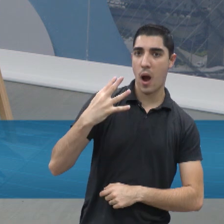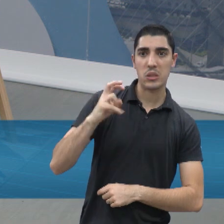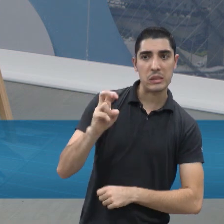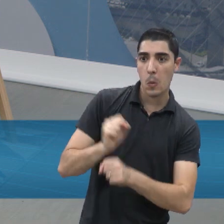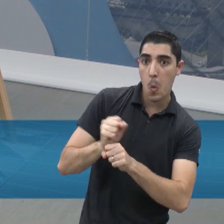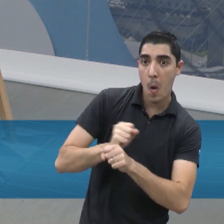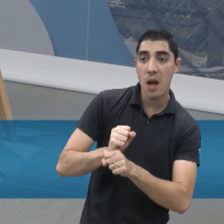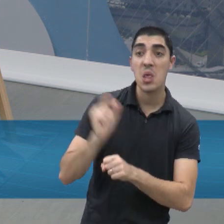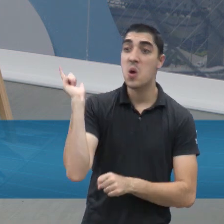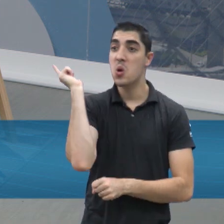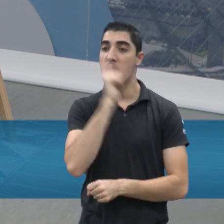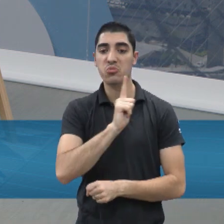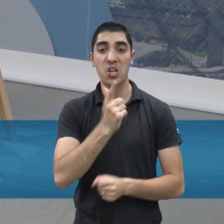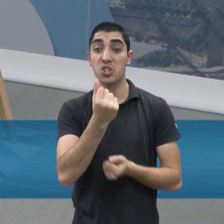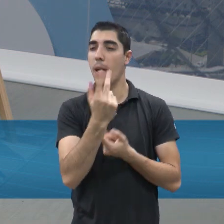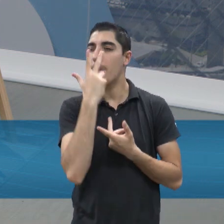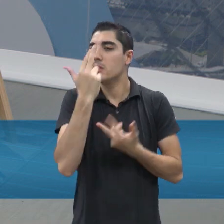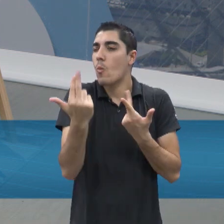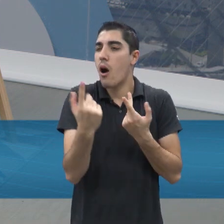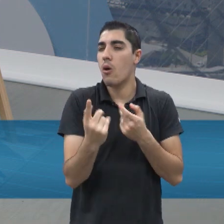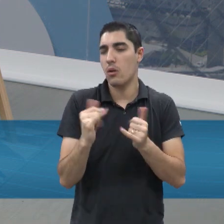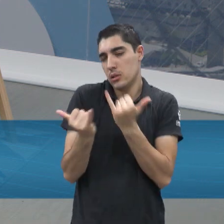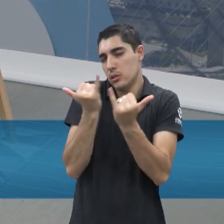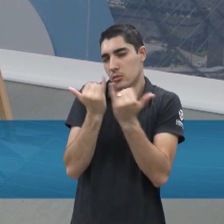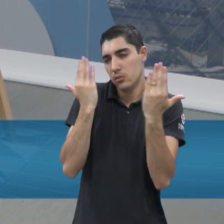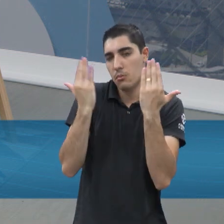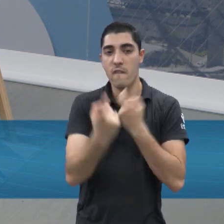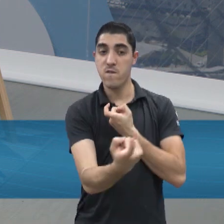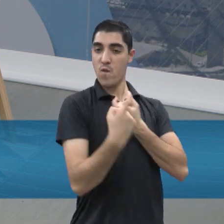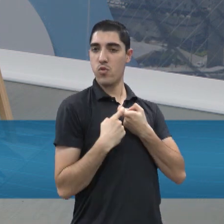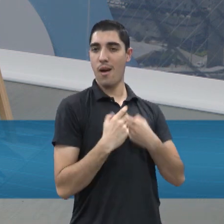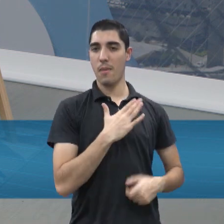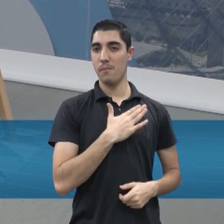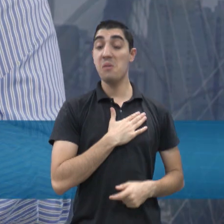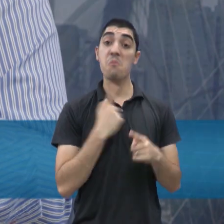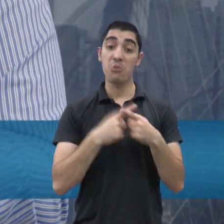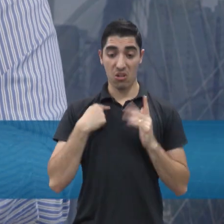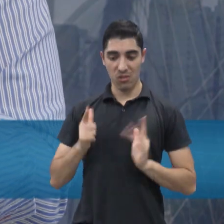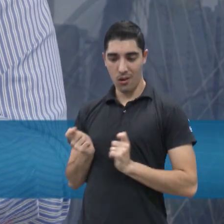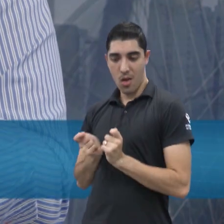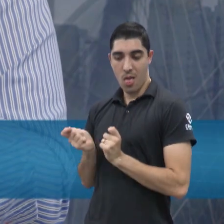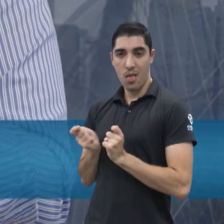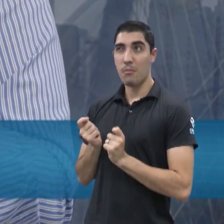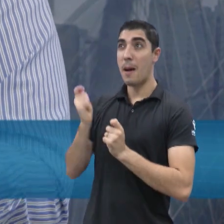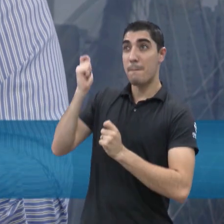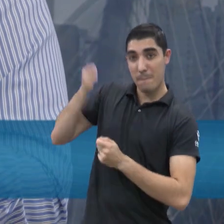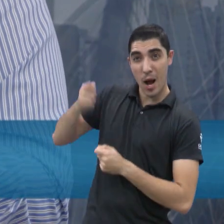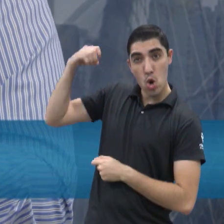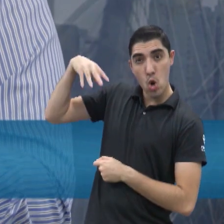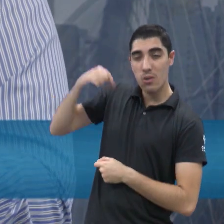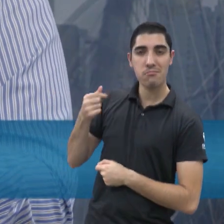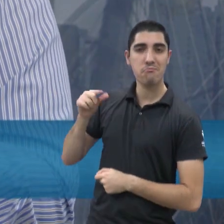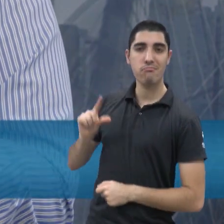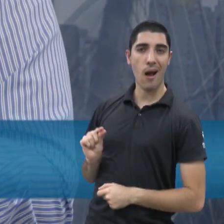a vida útil de um sistema desse é 25 anos, né? E, obviamente, também só deixar claro, por que que não vai chegar 100